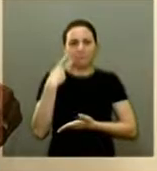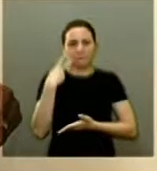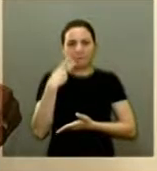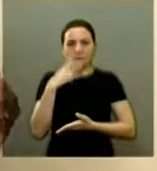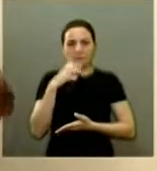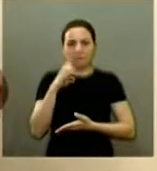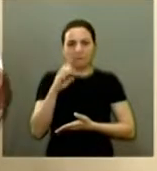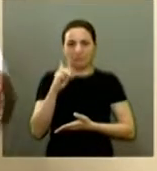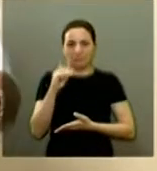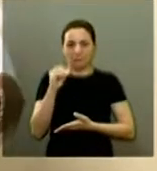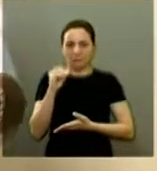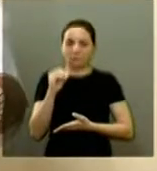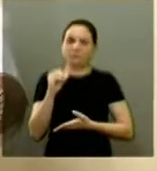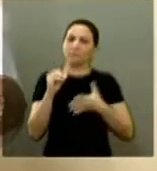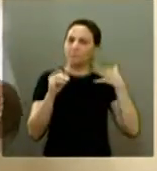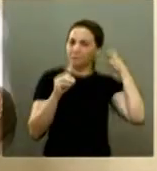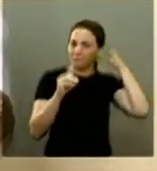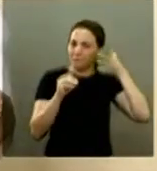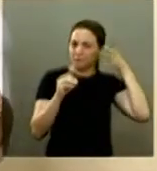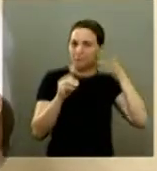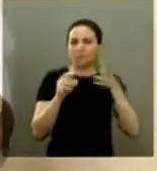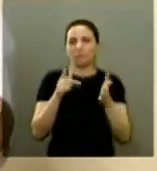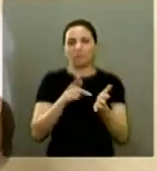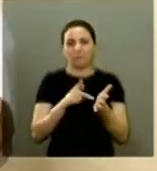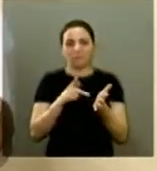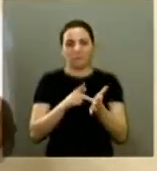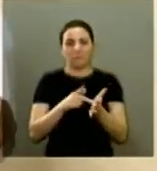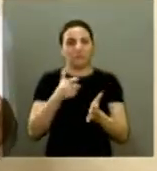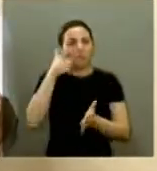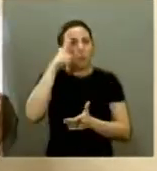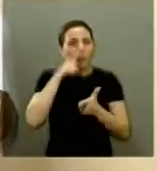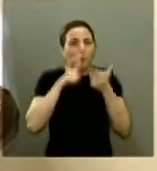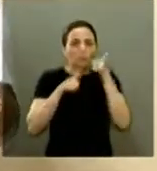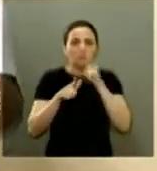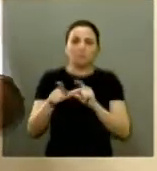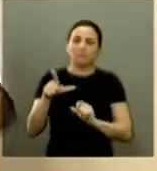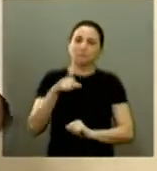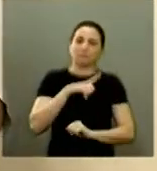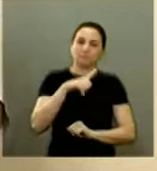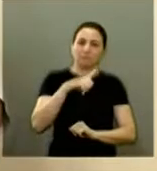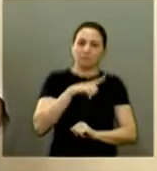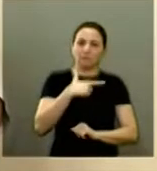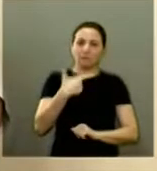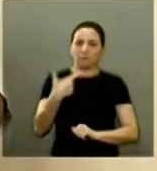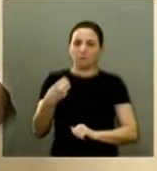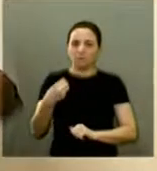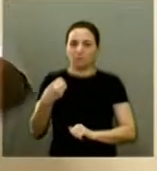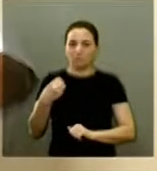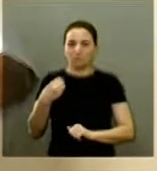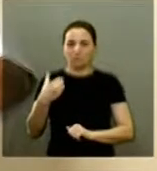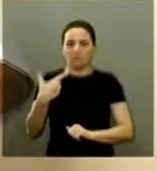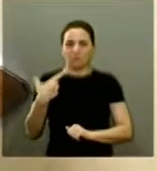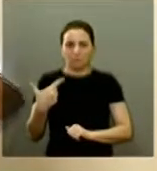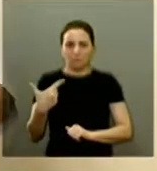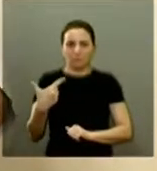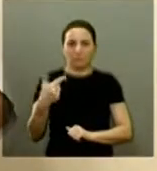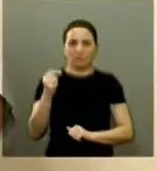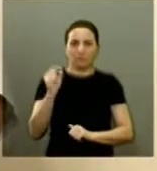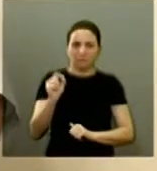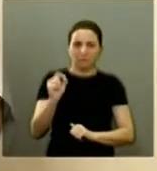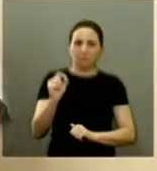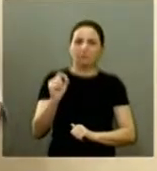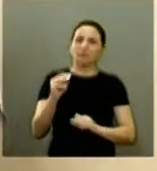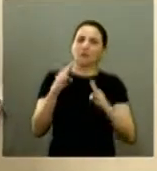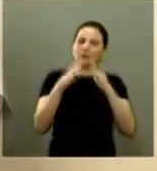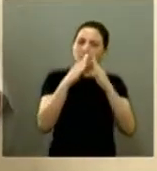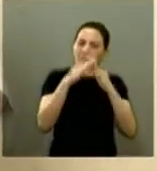Edio disse que realmente tivemos várias conquistas em 2002 que casos